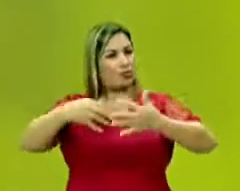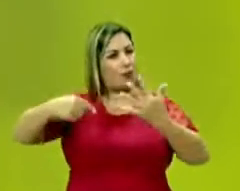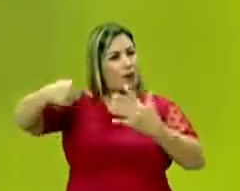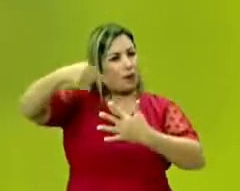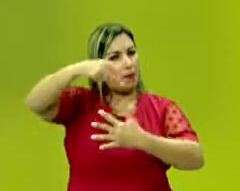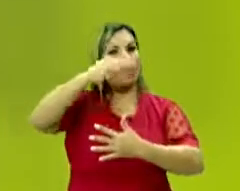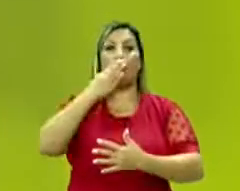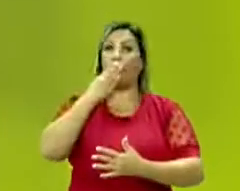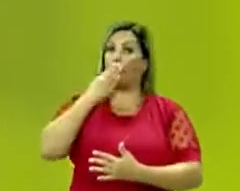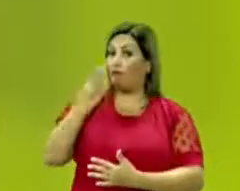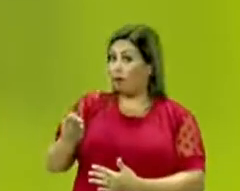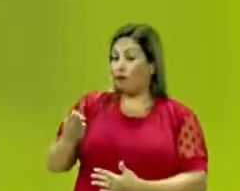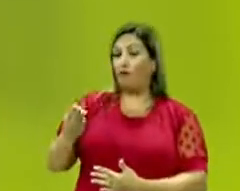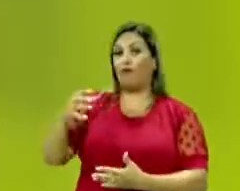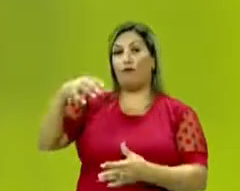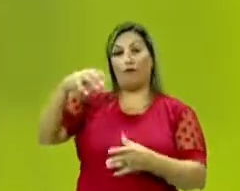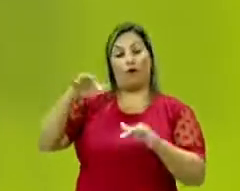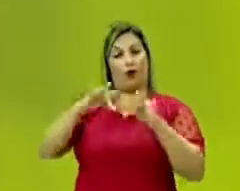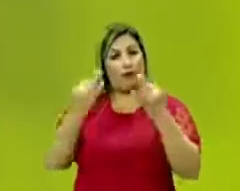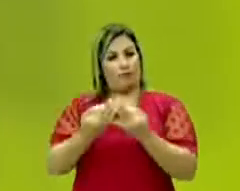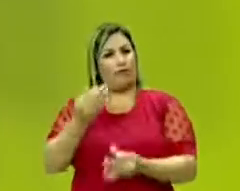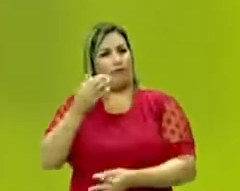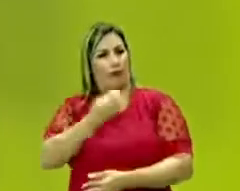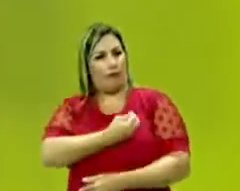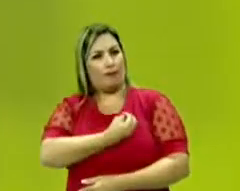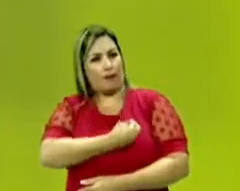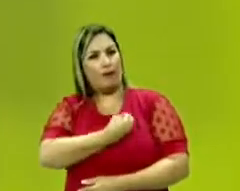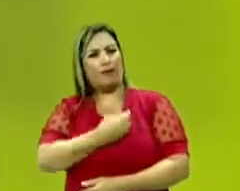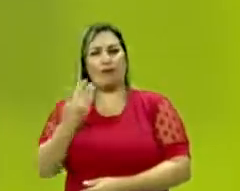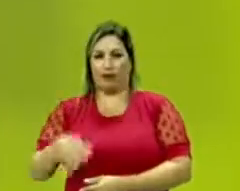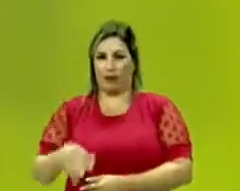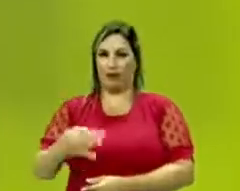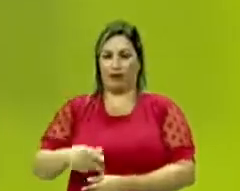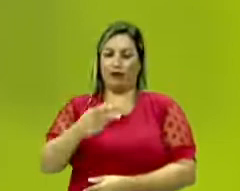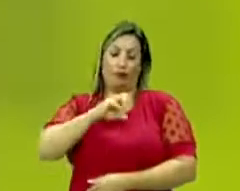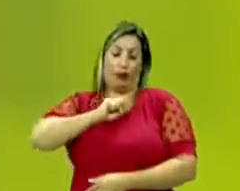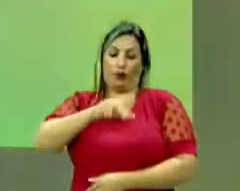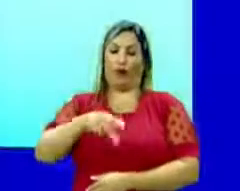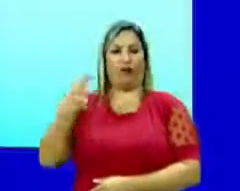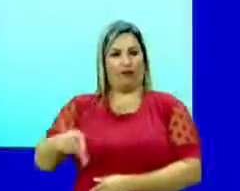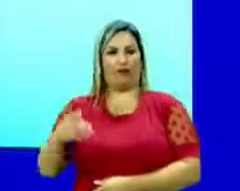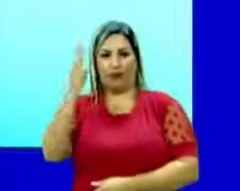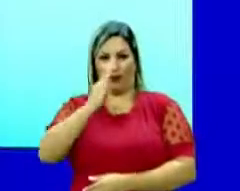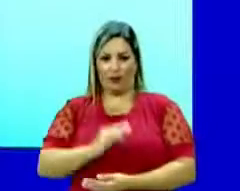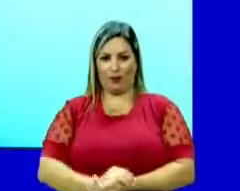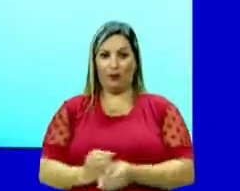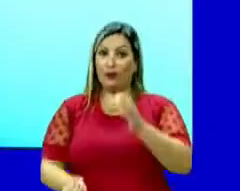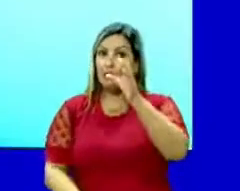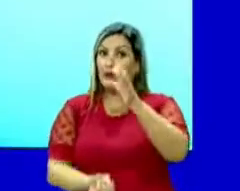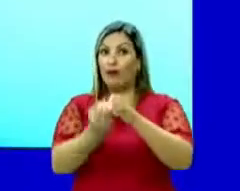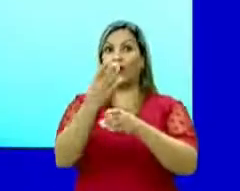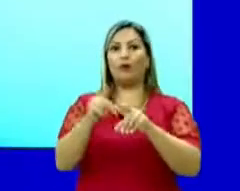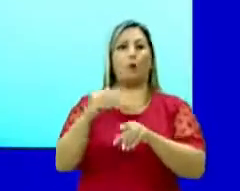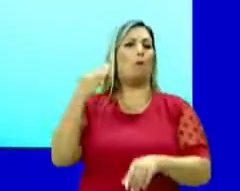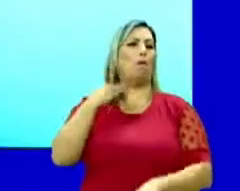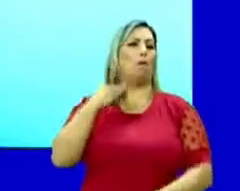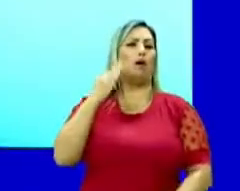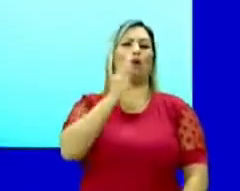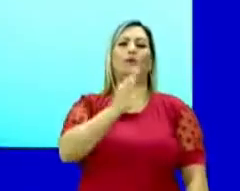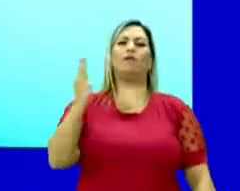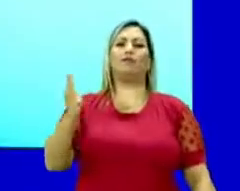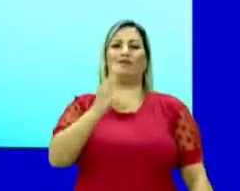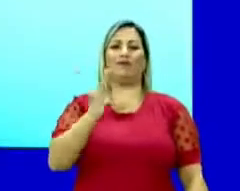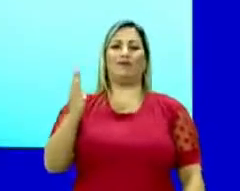para favorecer a corte, a presença da corte aqui. Temos ainda a criação do Banco do Brasil,